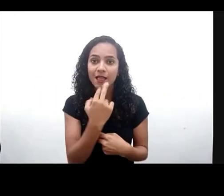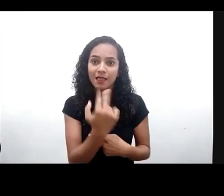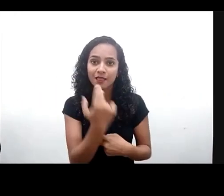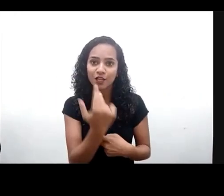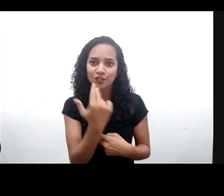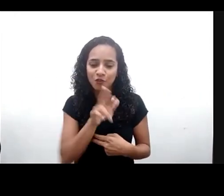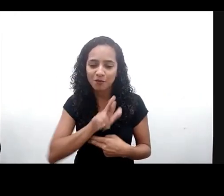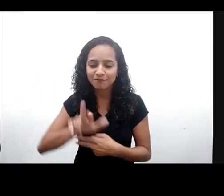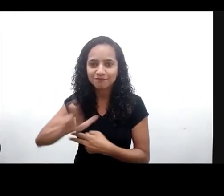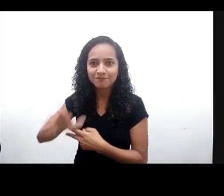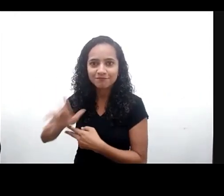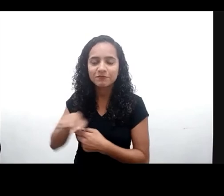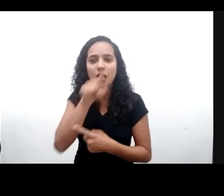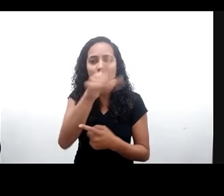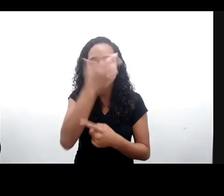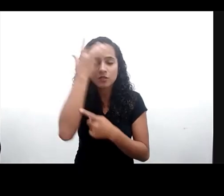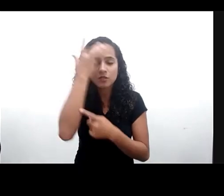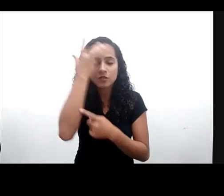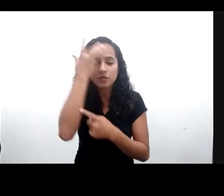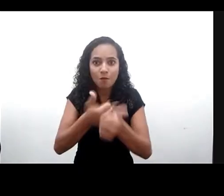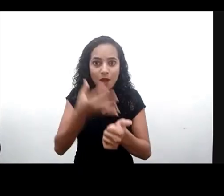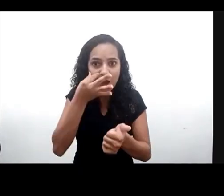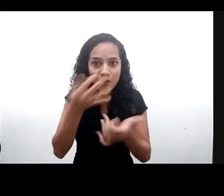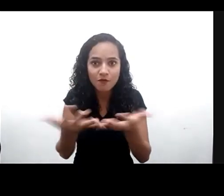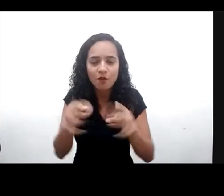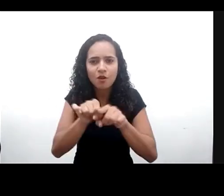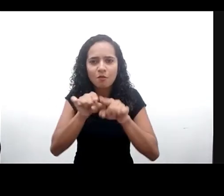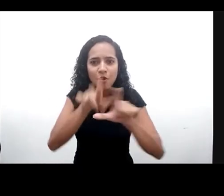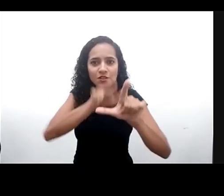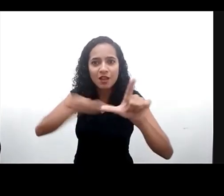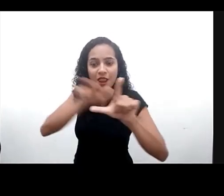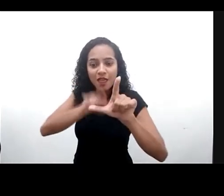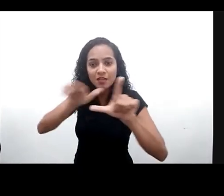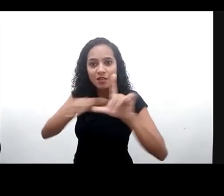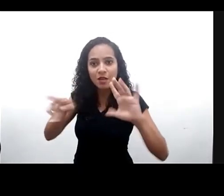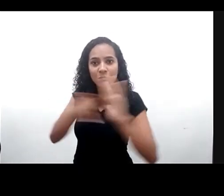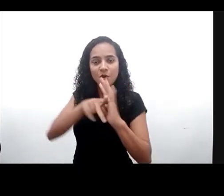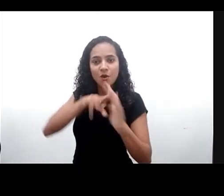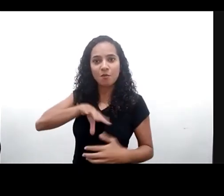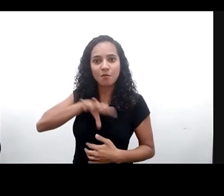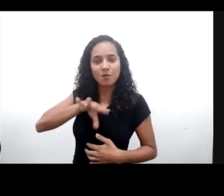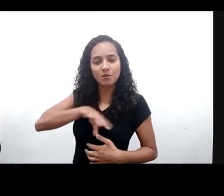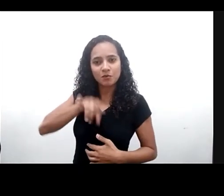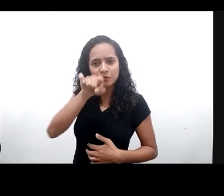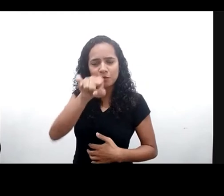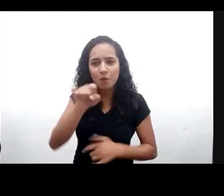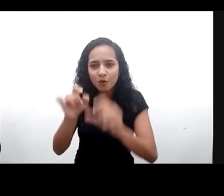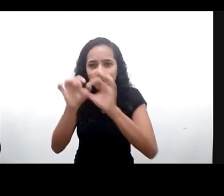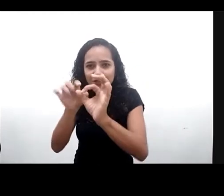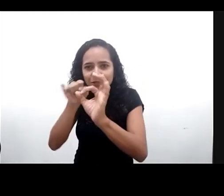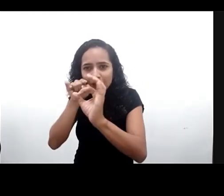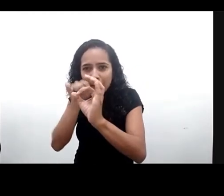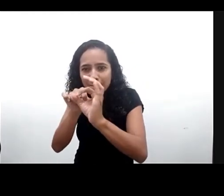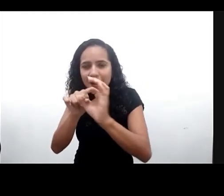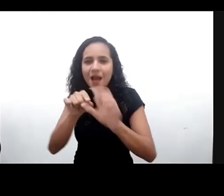Para quem estiver nos acompanhando ao vivo, também é possível ativar as legendas automáticas em português. Basta clicar no ícone de transcrição